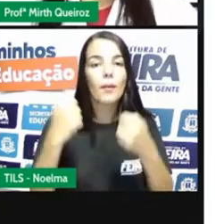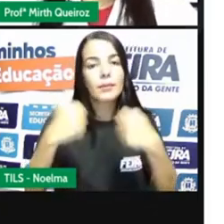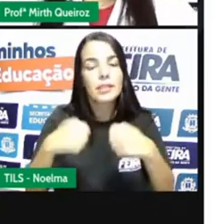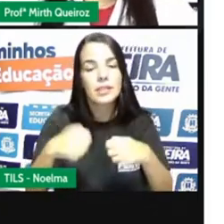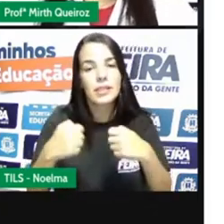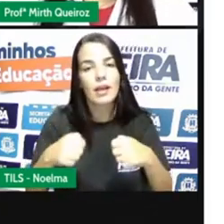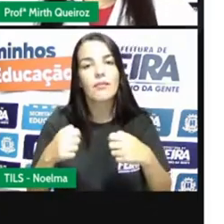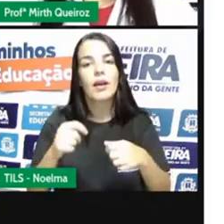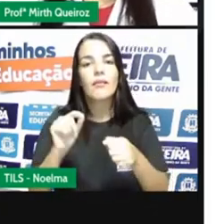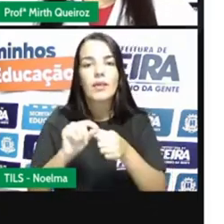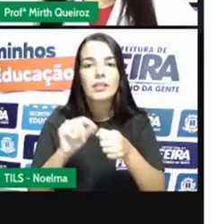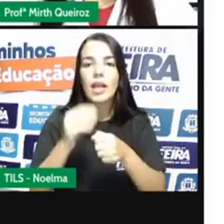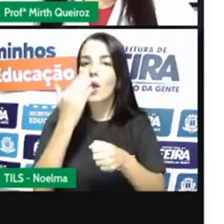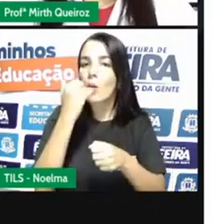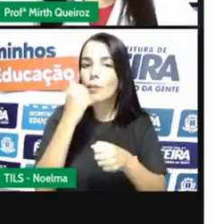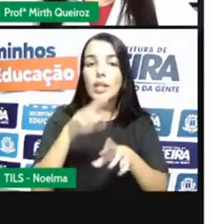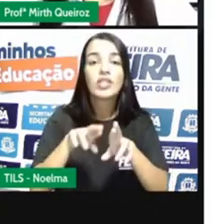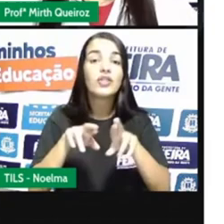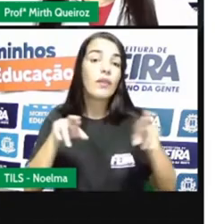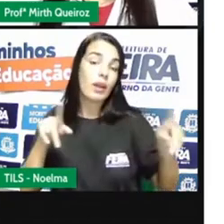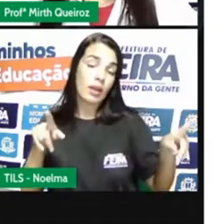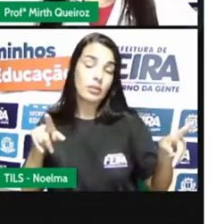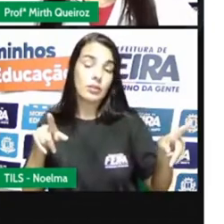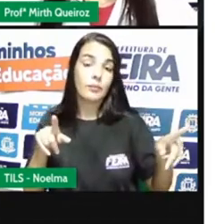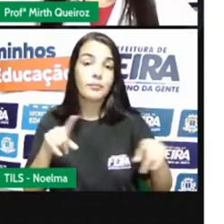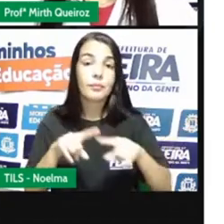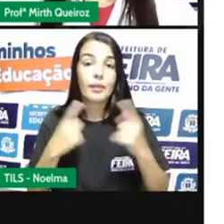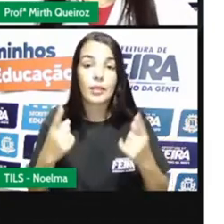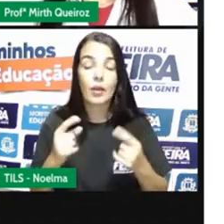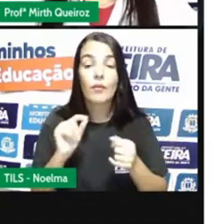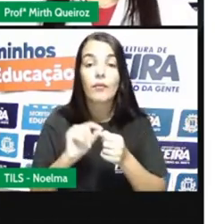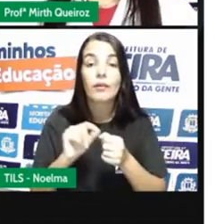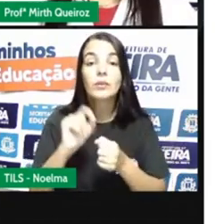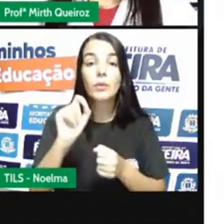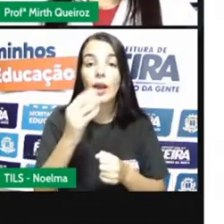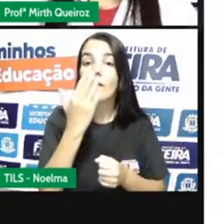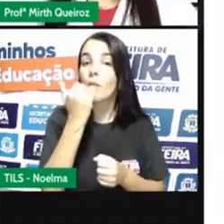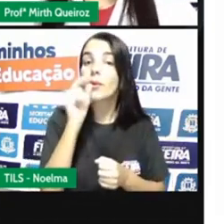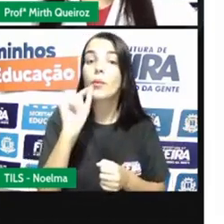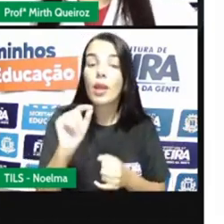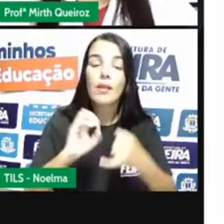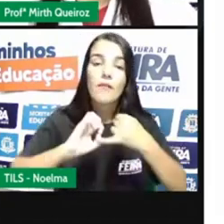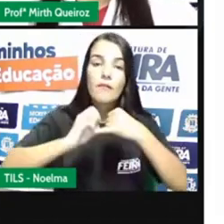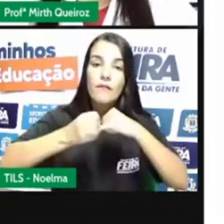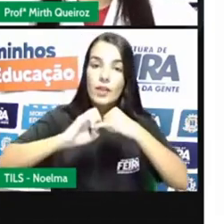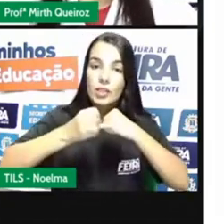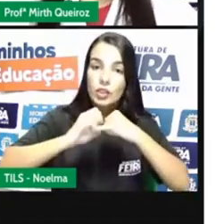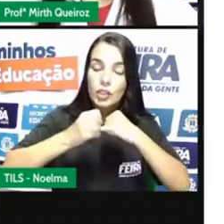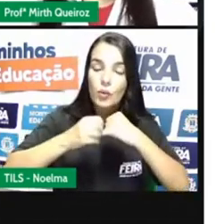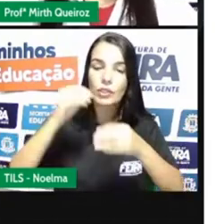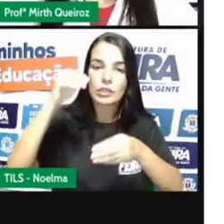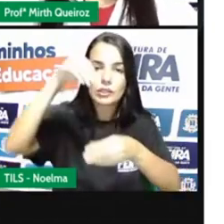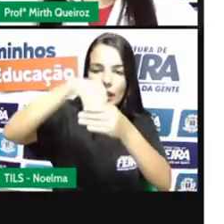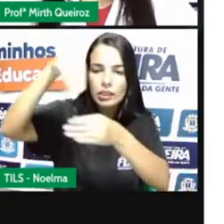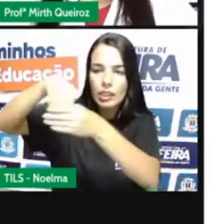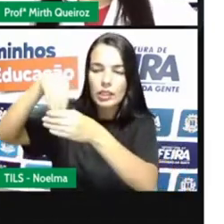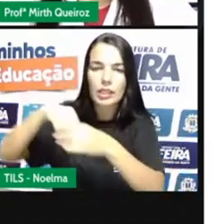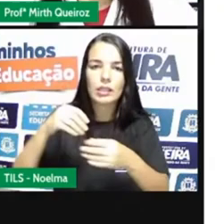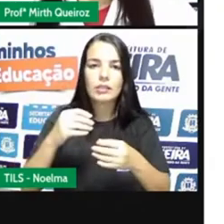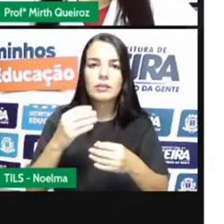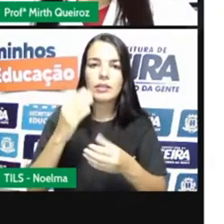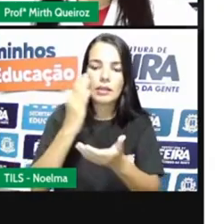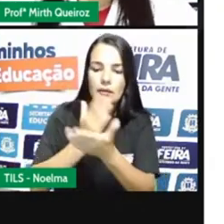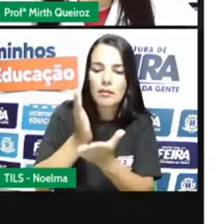improvisar em relação à alimentação. Então, geralmente, eles comiam o quê? Eles comiam o feijão, colocavam o feijão ali, o tempero,